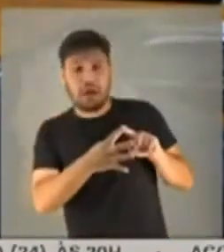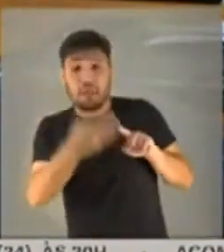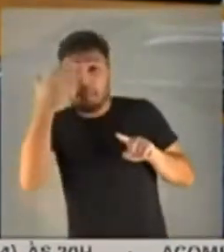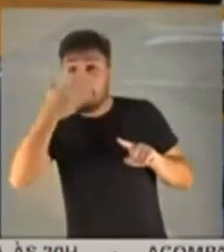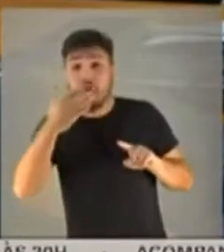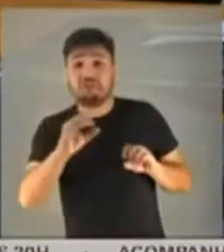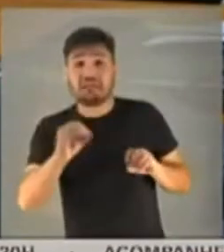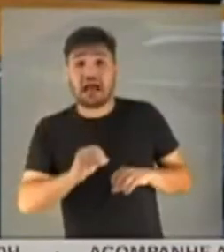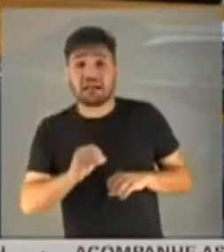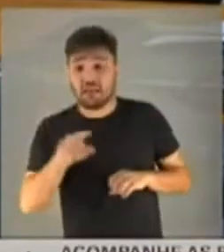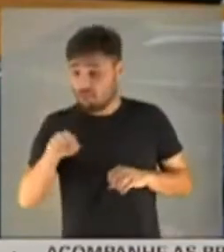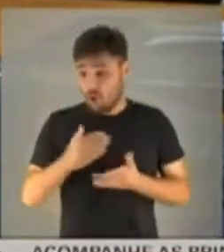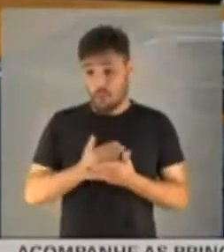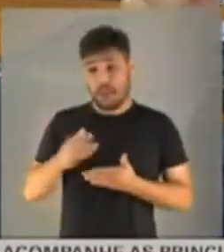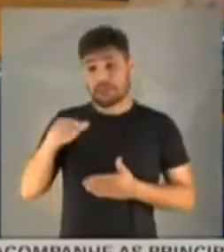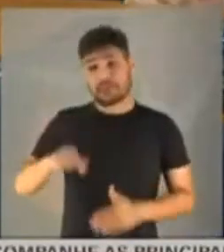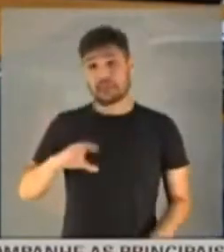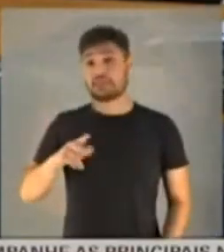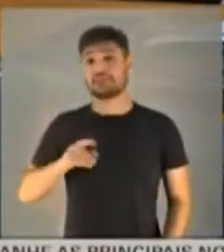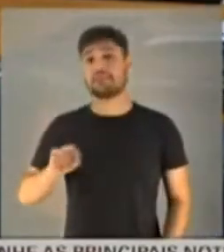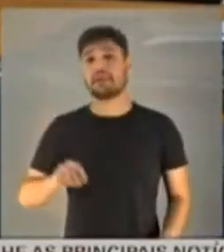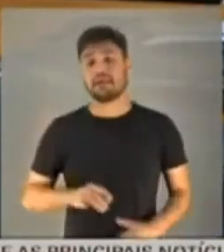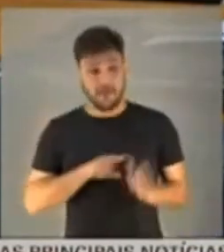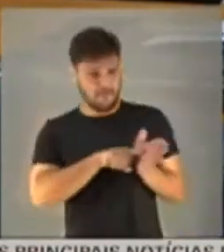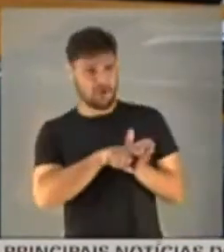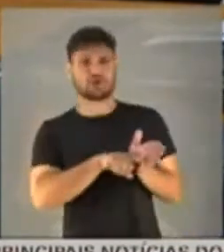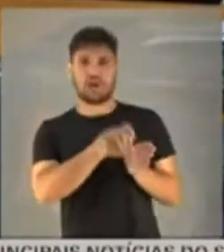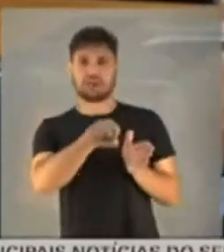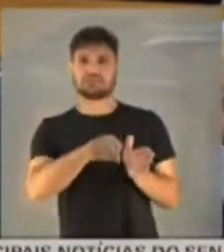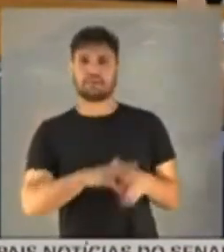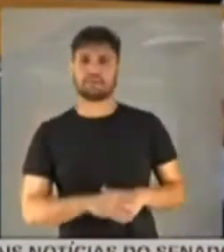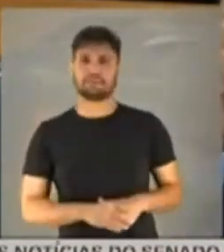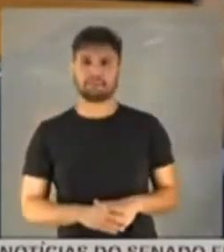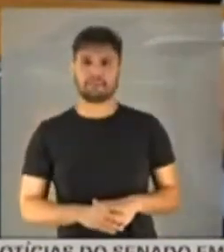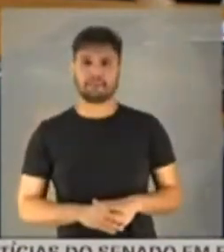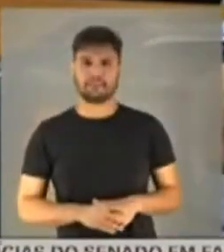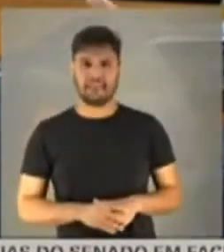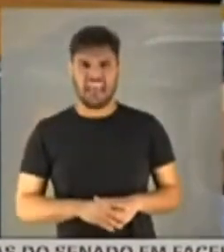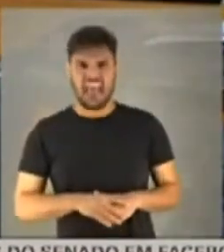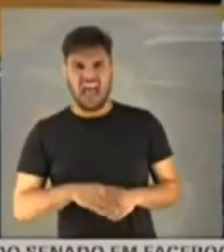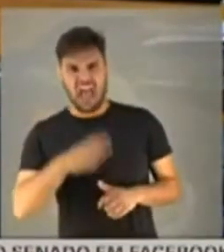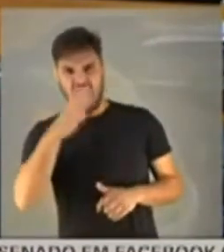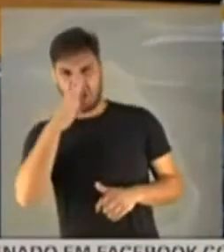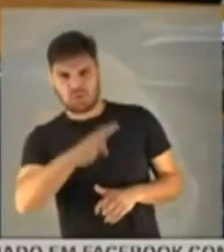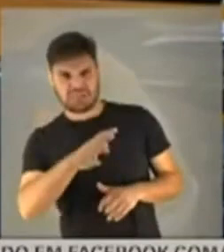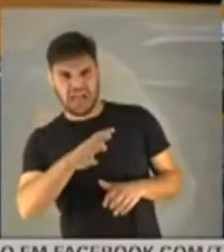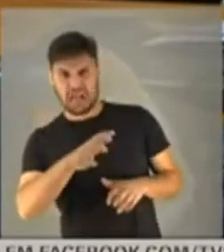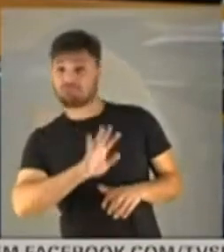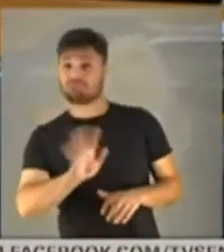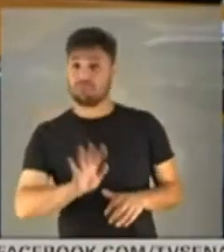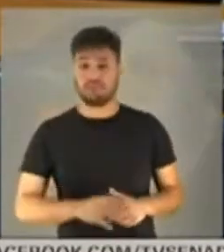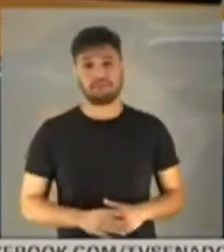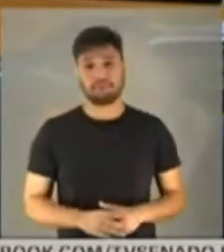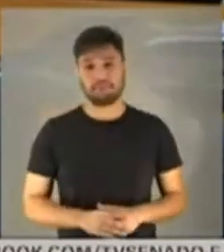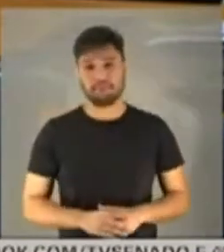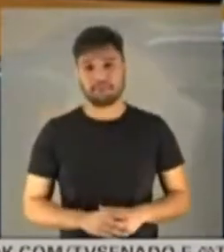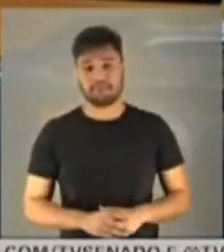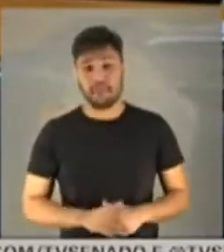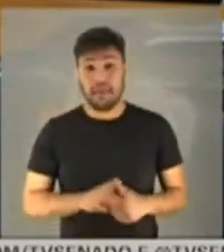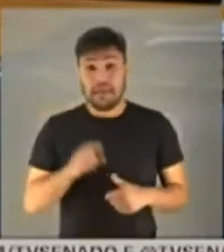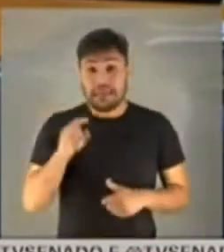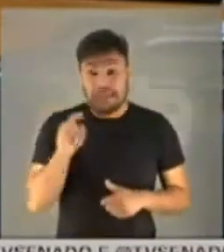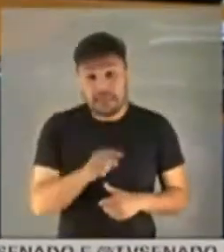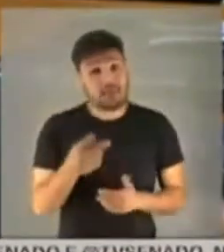partem daqui. Investigar, sim. Pré-julgar, não. E nós temos